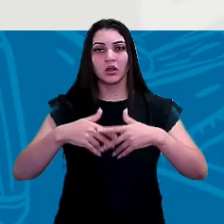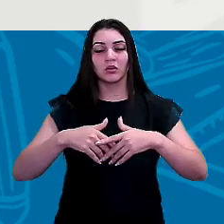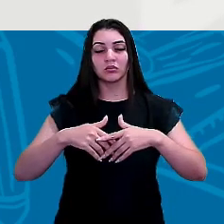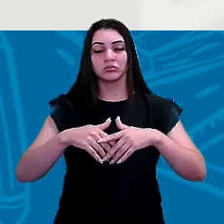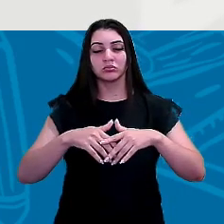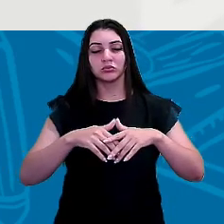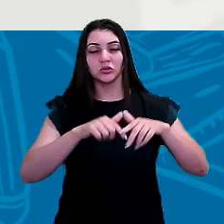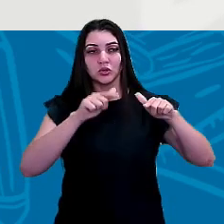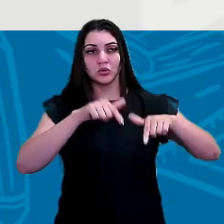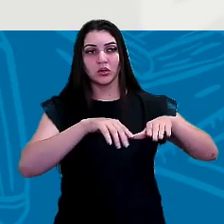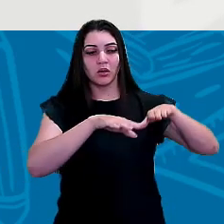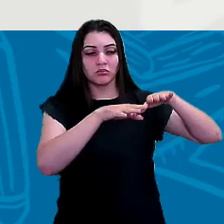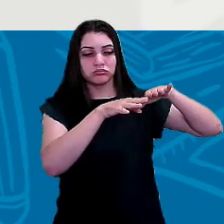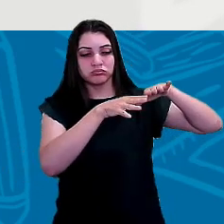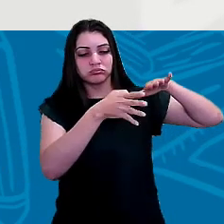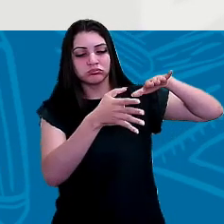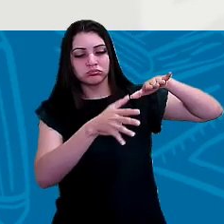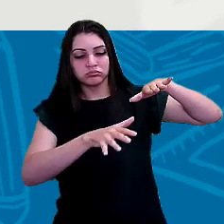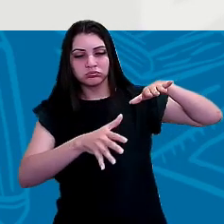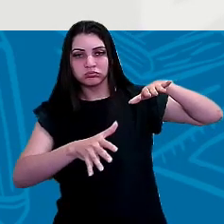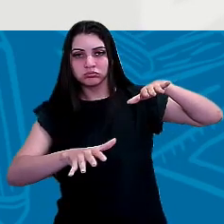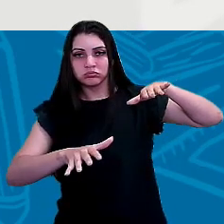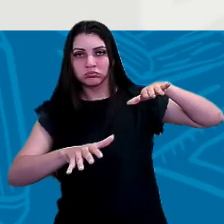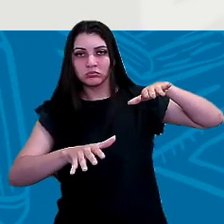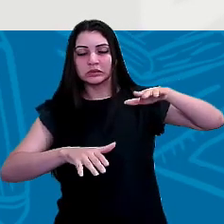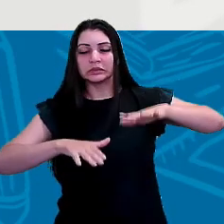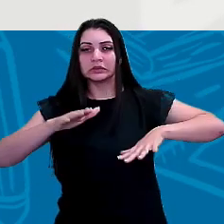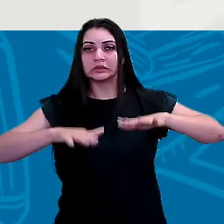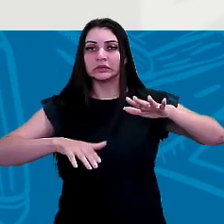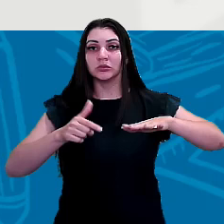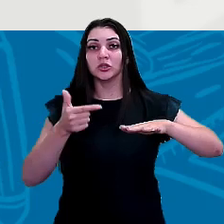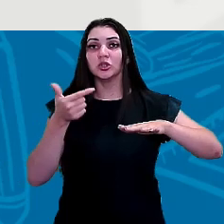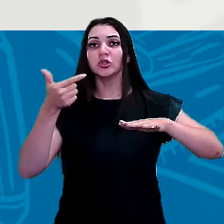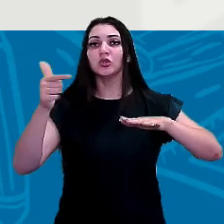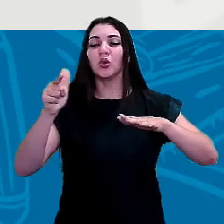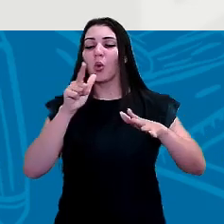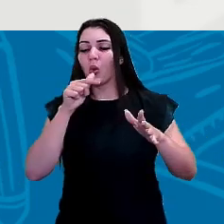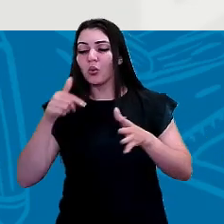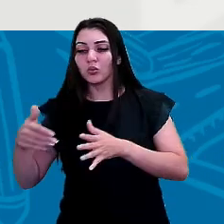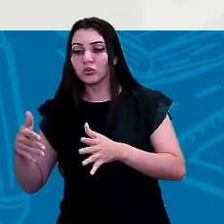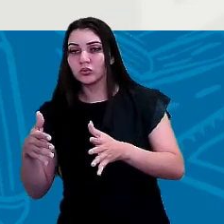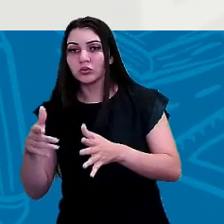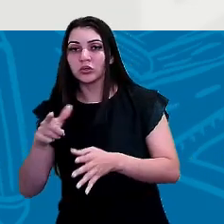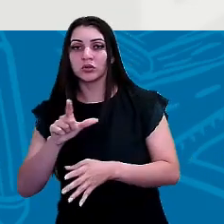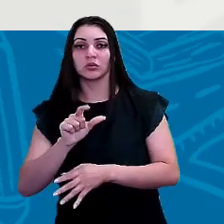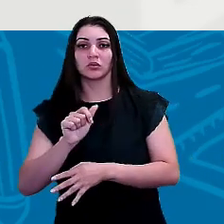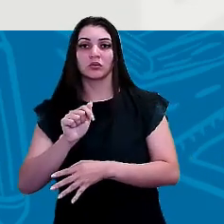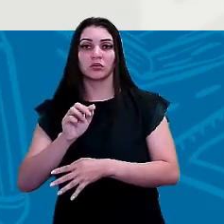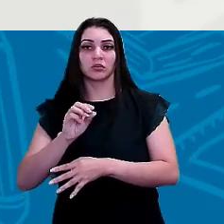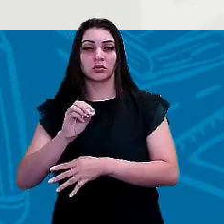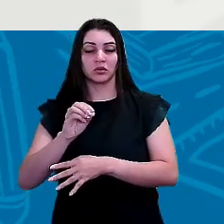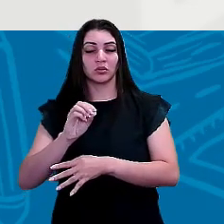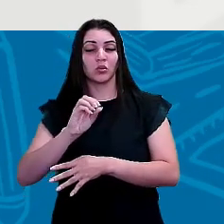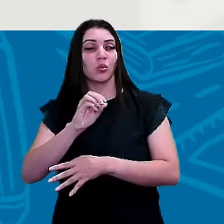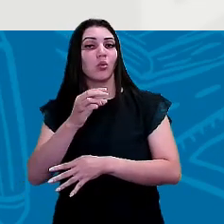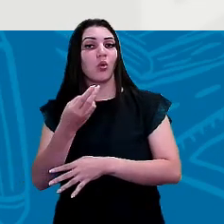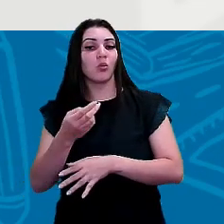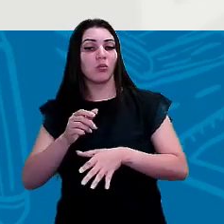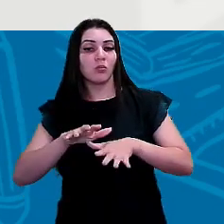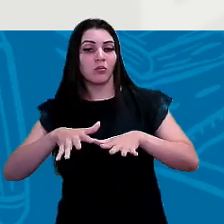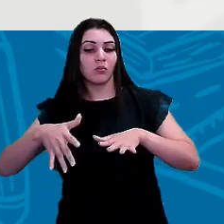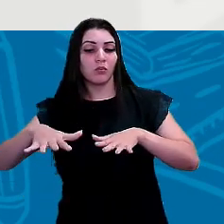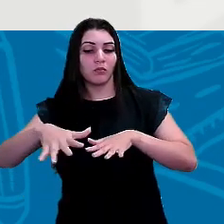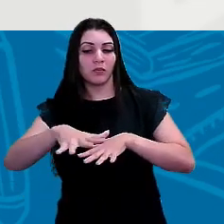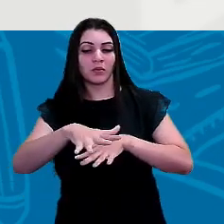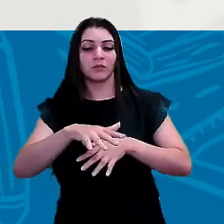para uma área mais baixa do relevo e geralmente deságua em outro rio lago ou no mar bem a